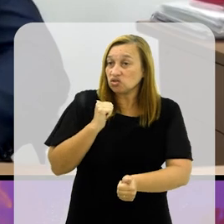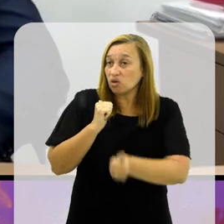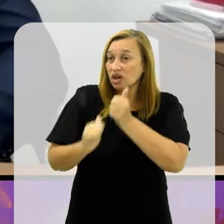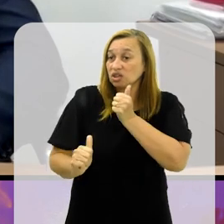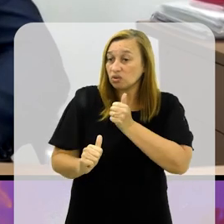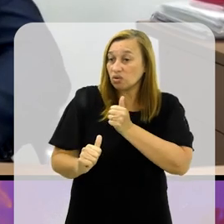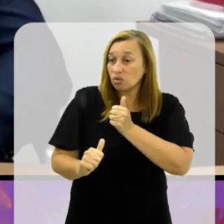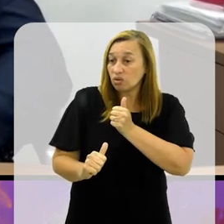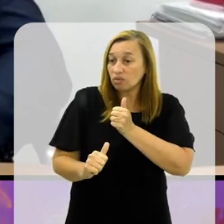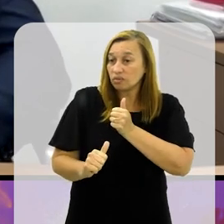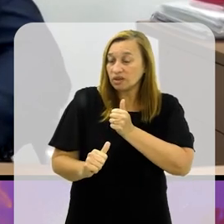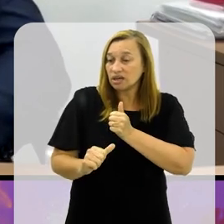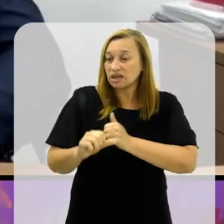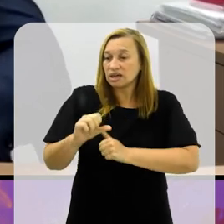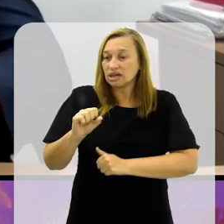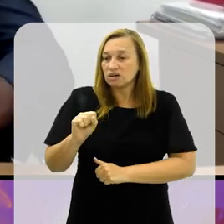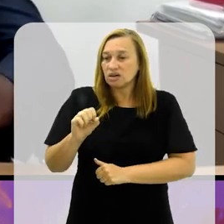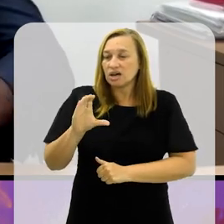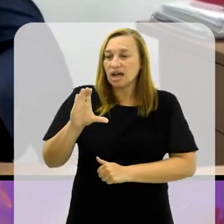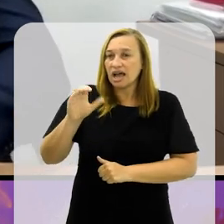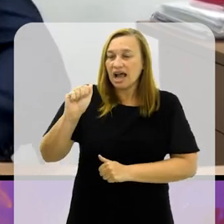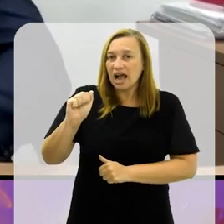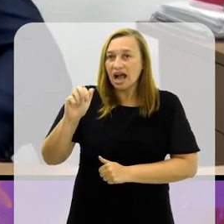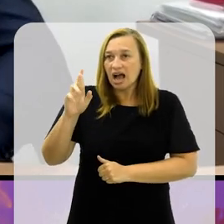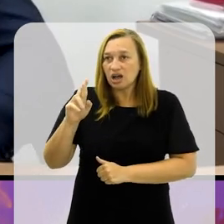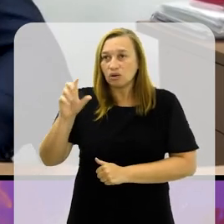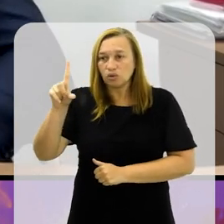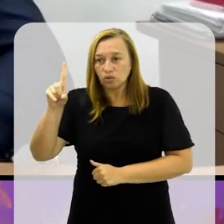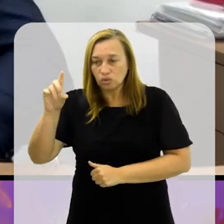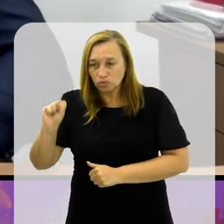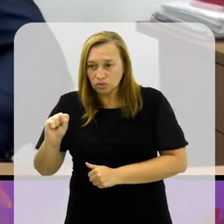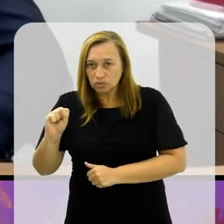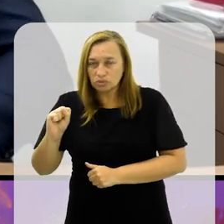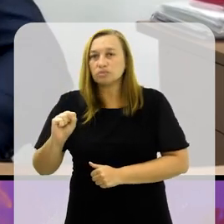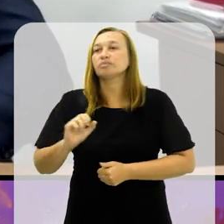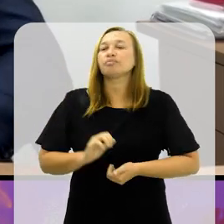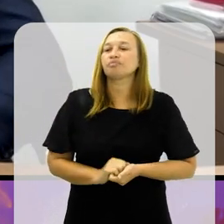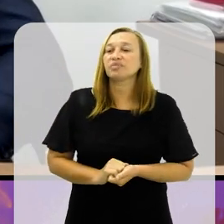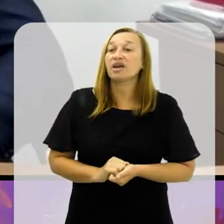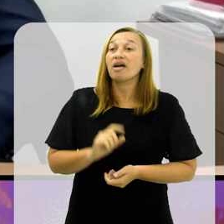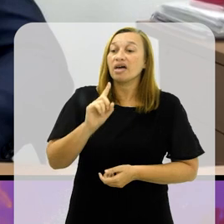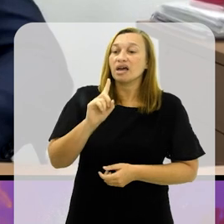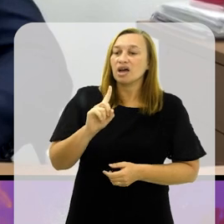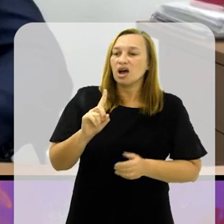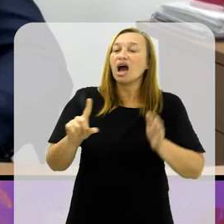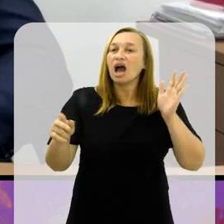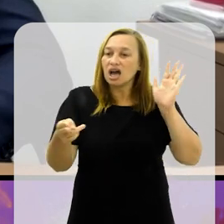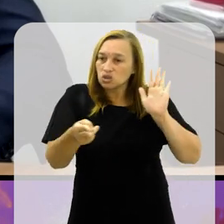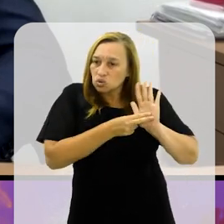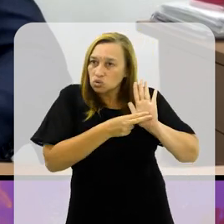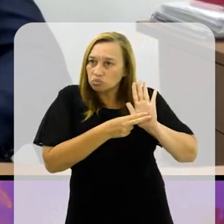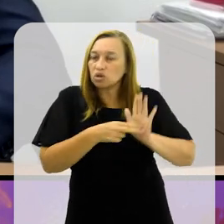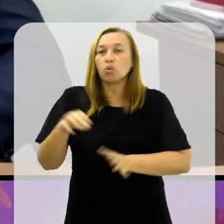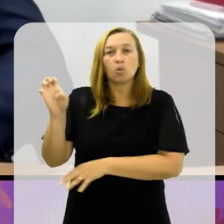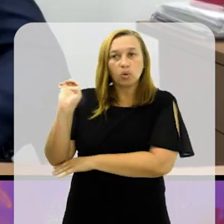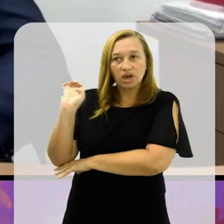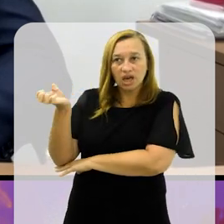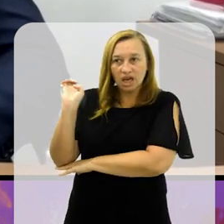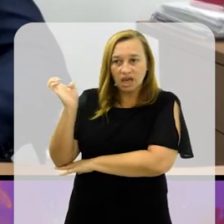está numa SAF e assumidamente gay. O fato da sua